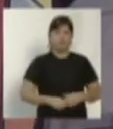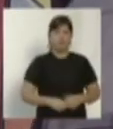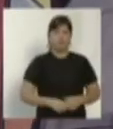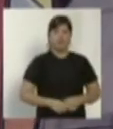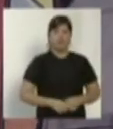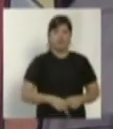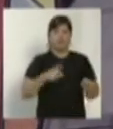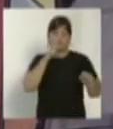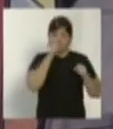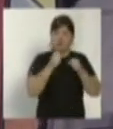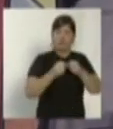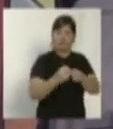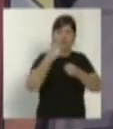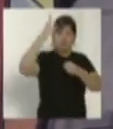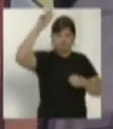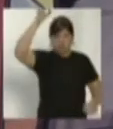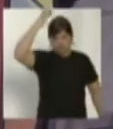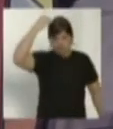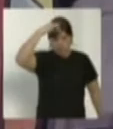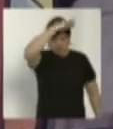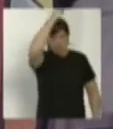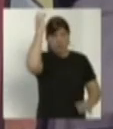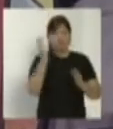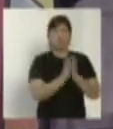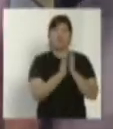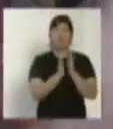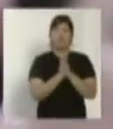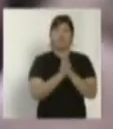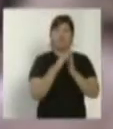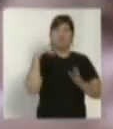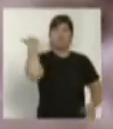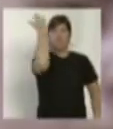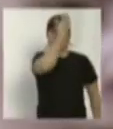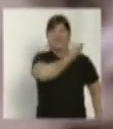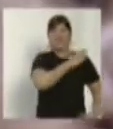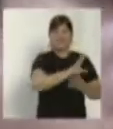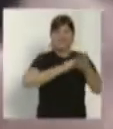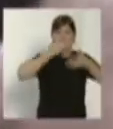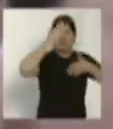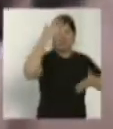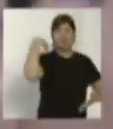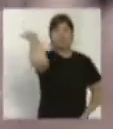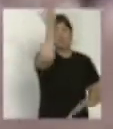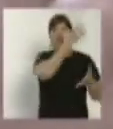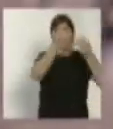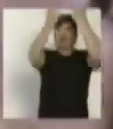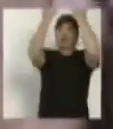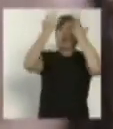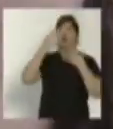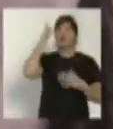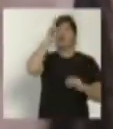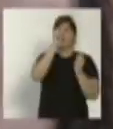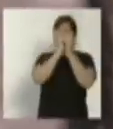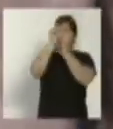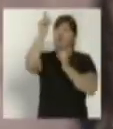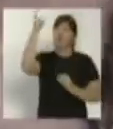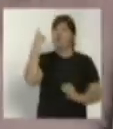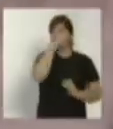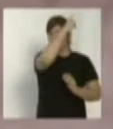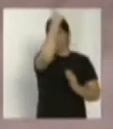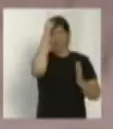Espírito Santo, por intercessão de Nossa Senhora. Ave Maria, cheia de graças, o Senhor é convosco.